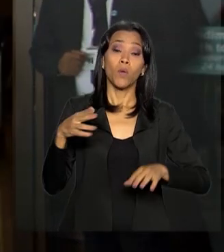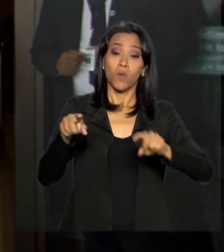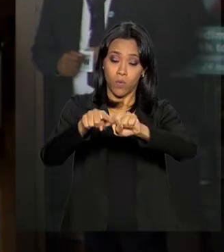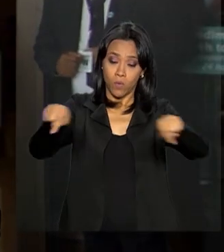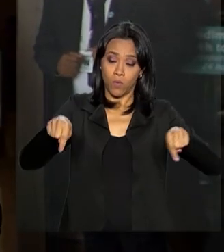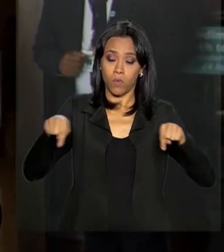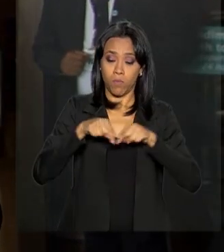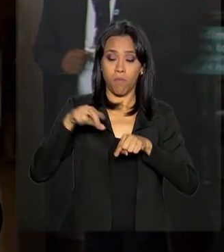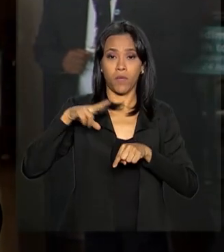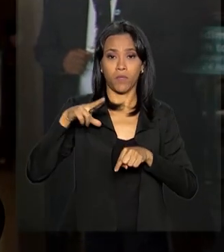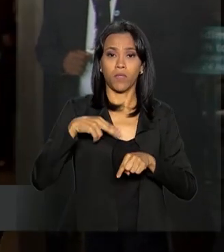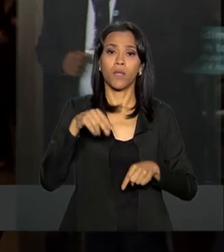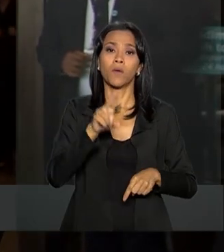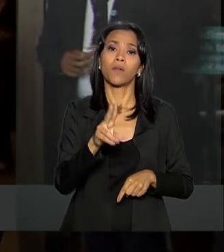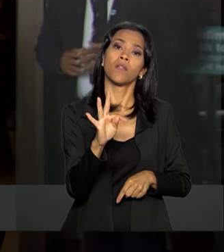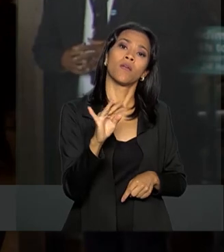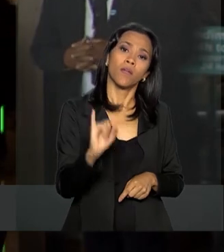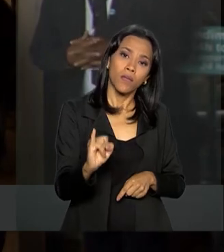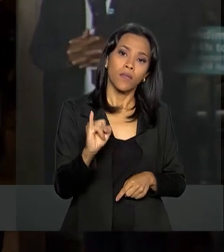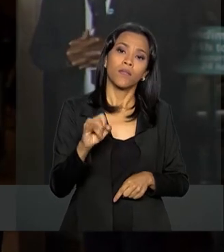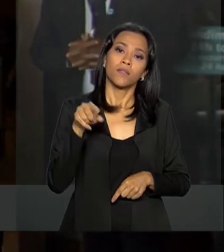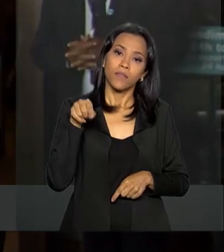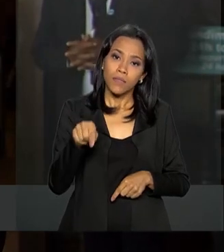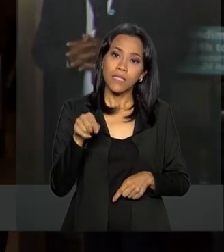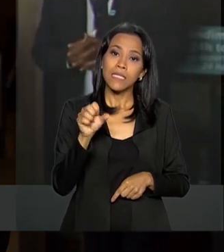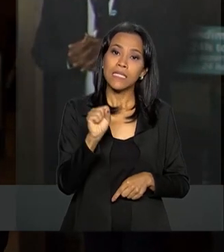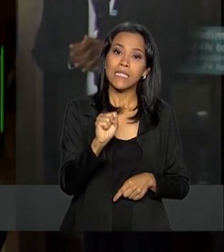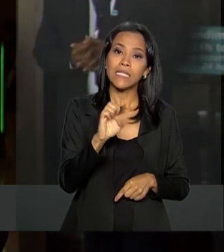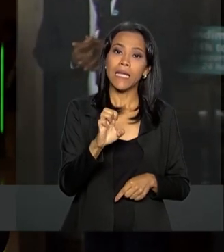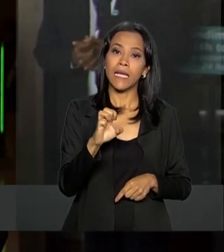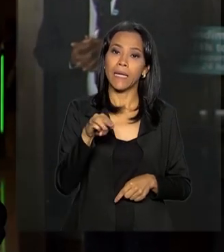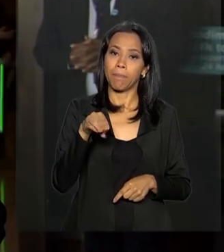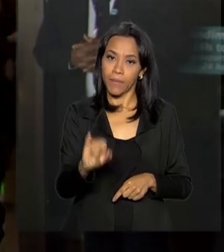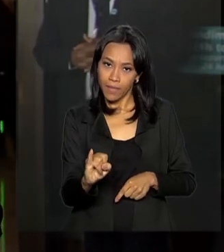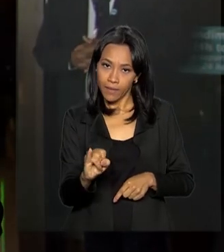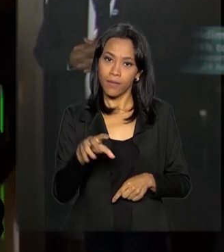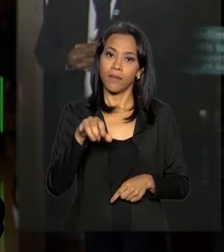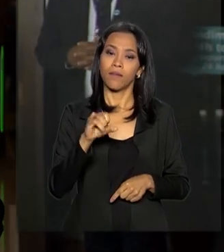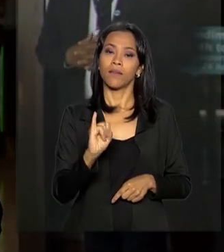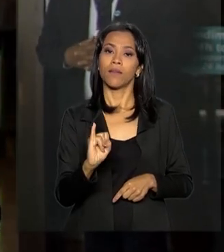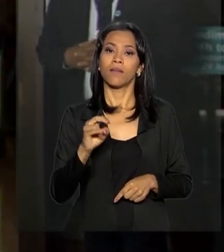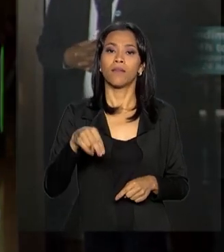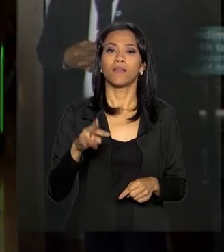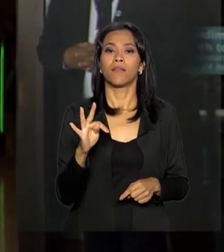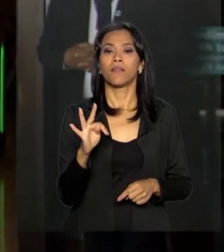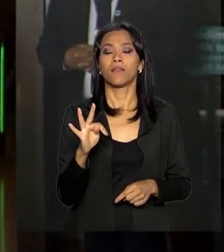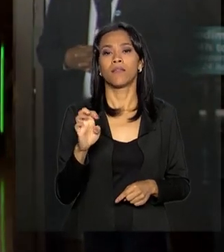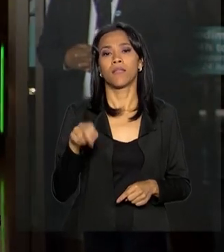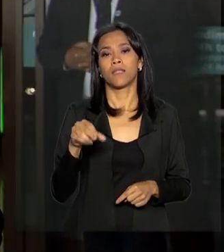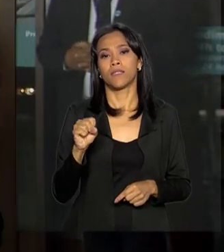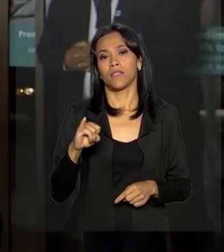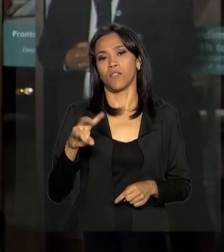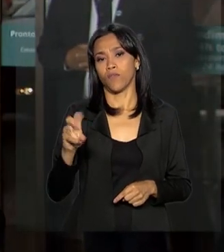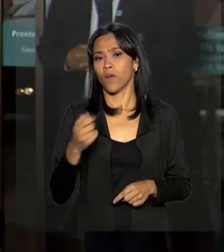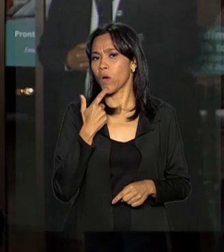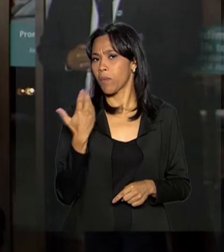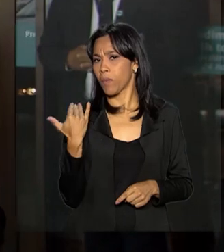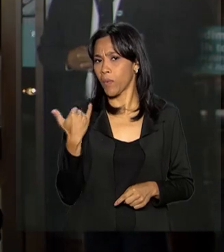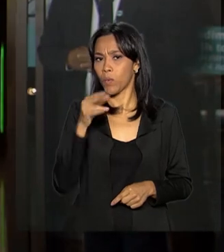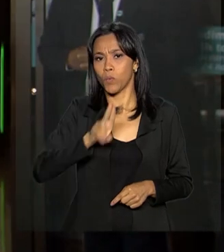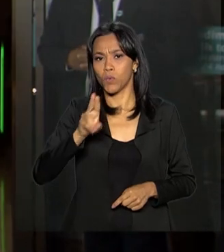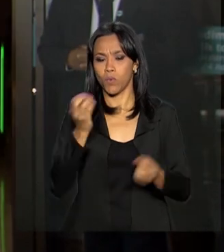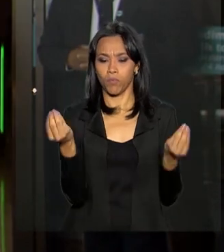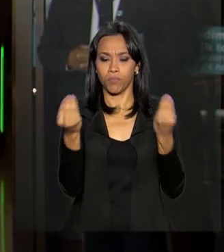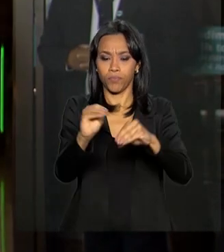na unidade de terapia intensiva, em um regime semi-intensivo. Agora há pouco, o presidente usou as redes sociais para falar a